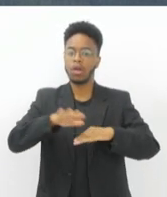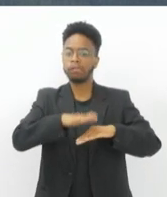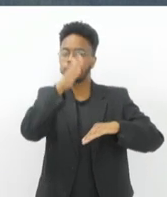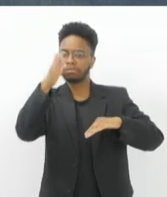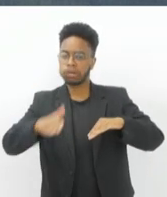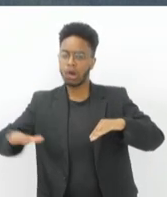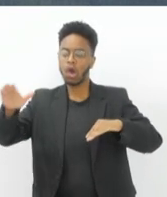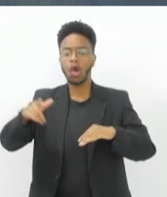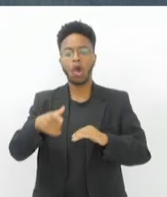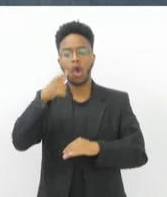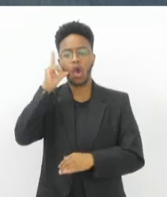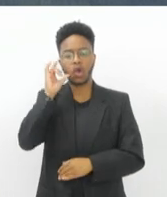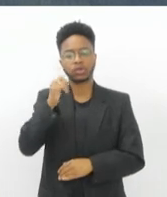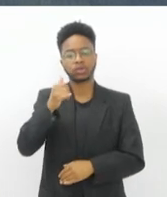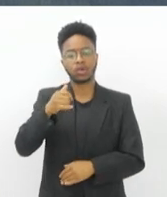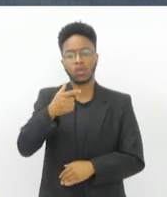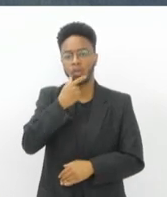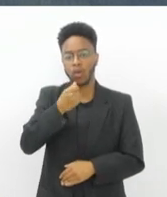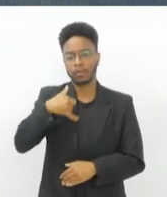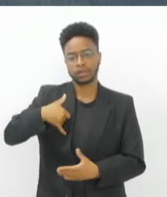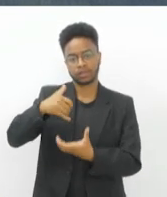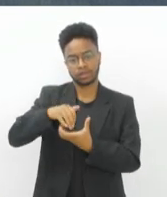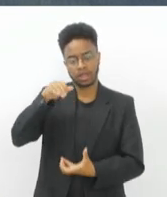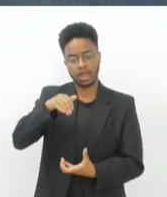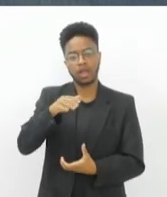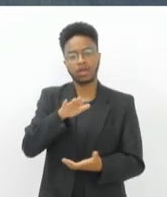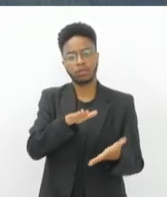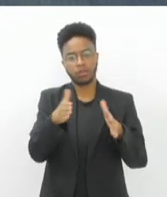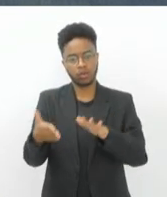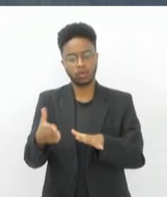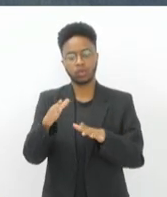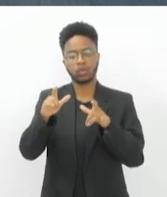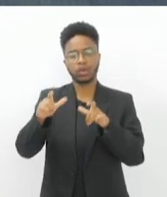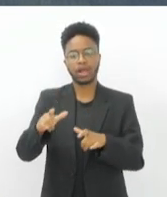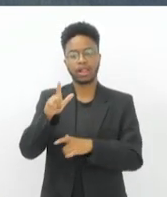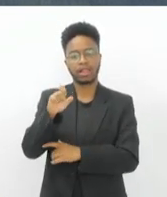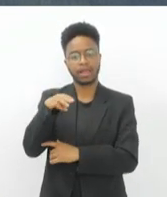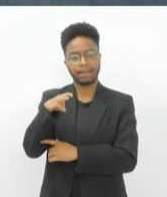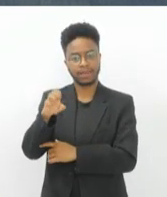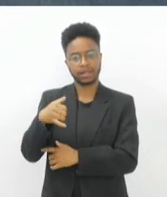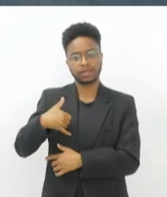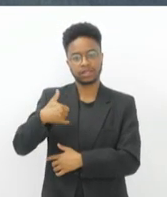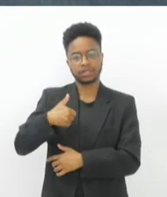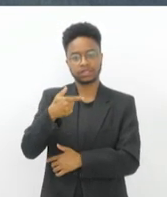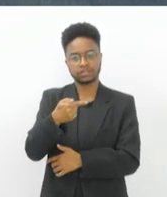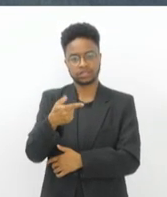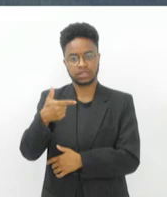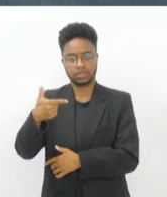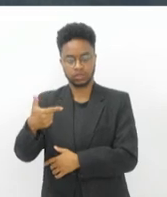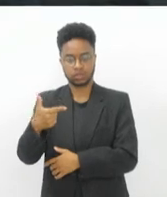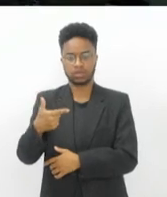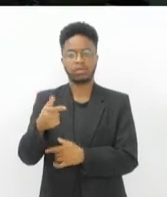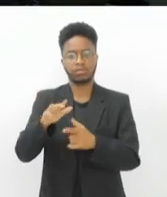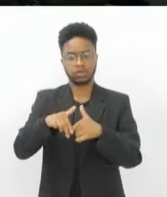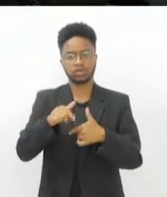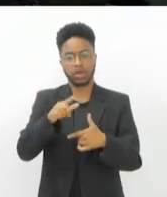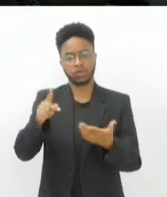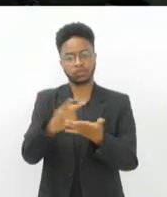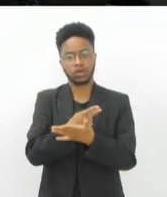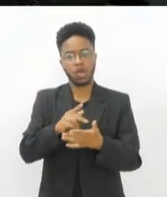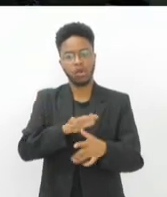Ontem, infelizmente, um idoso de 75 anos morreu no costão do Leme, depois de ser levado por uma onda. Obrigado,